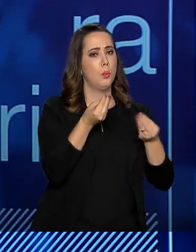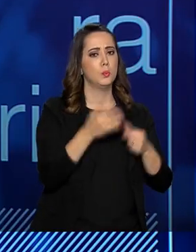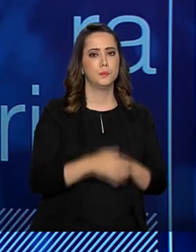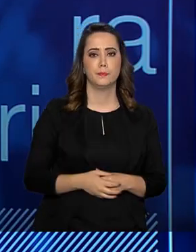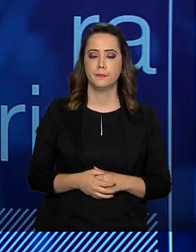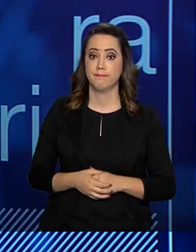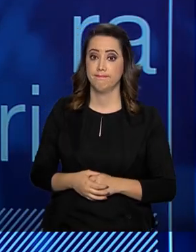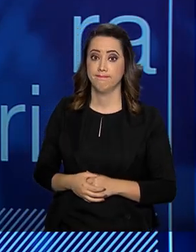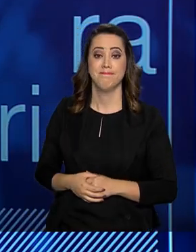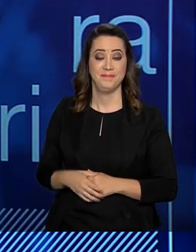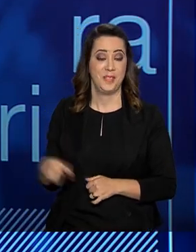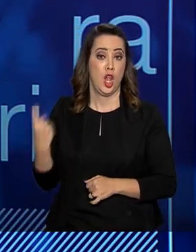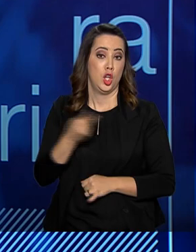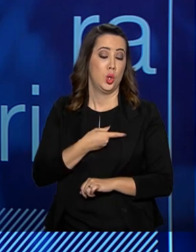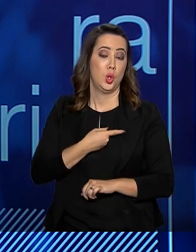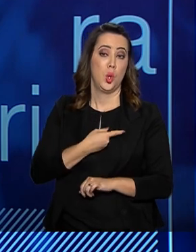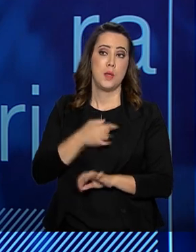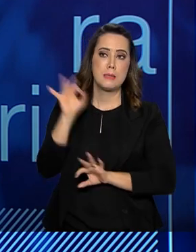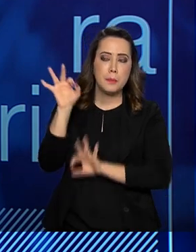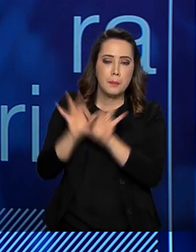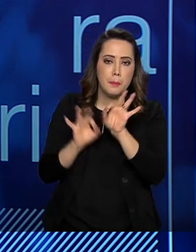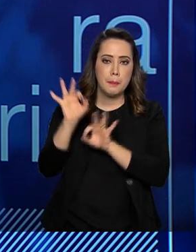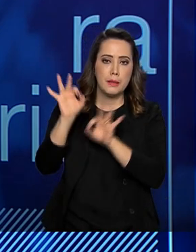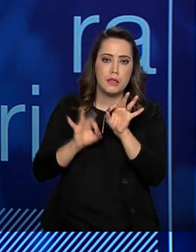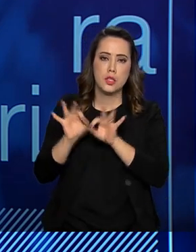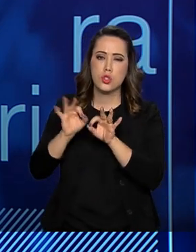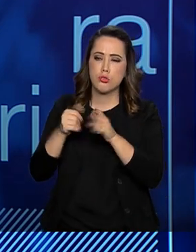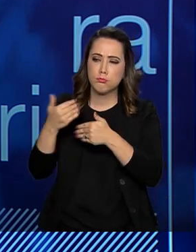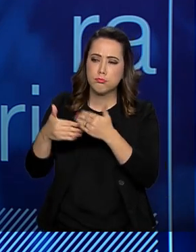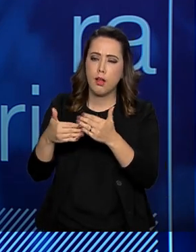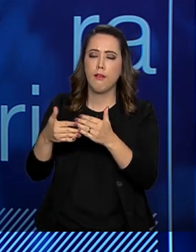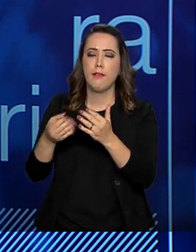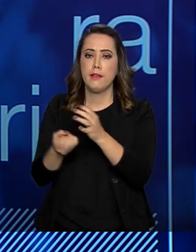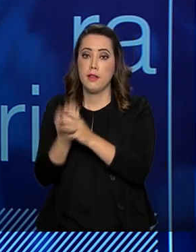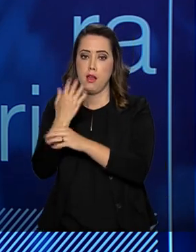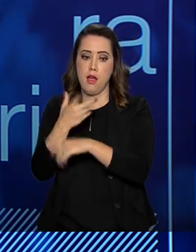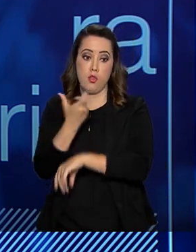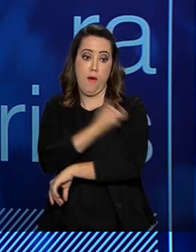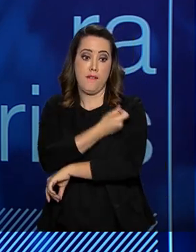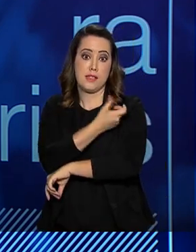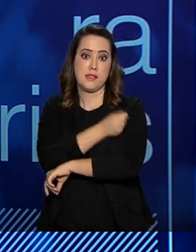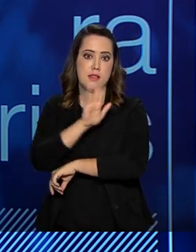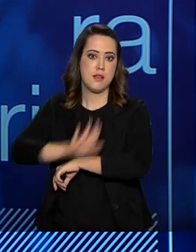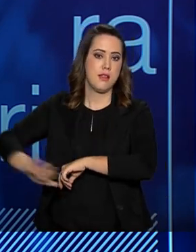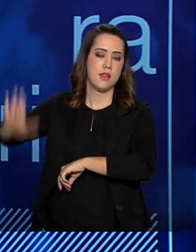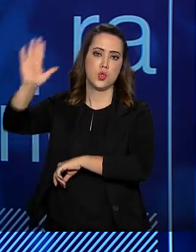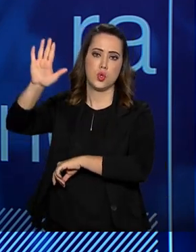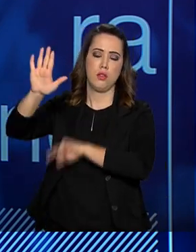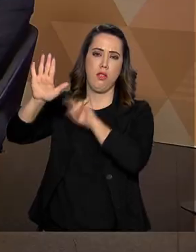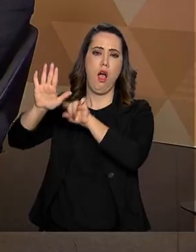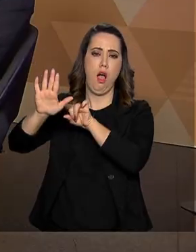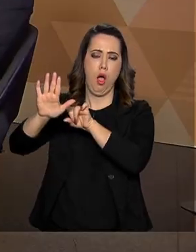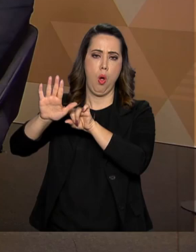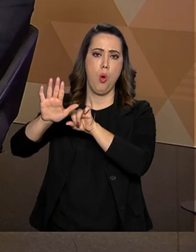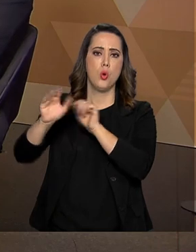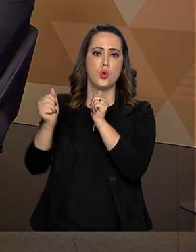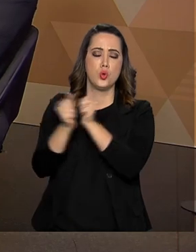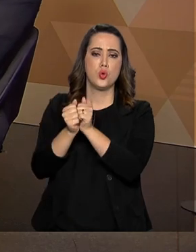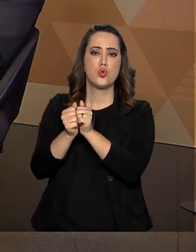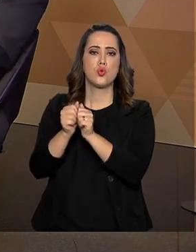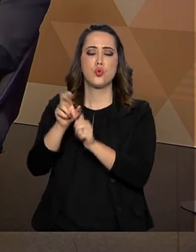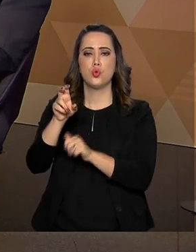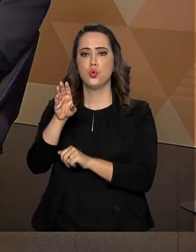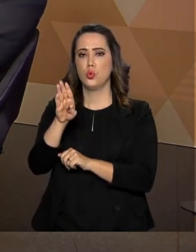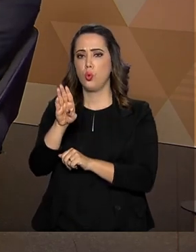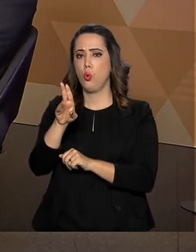nacional com o Instituto Butantan, por meio do Instituto Butantan. Essa vacina é tão boa que... Butantan e Fiocruz? Butantan não,